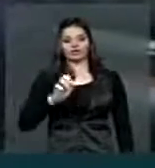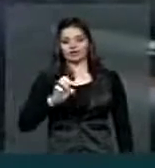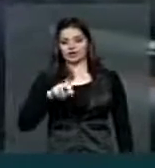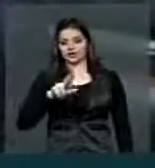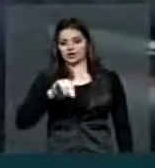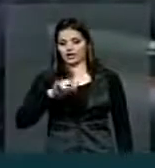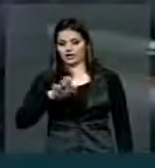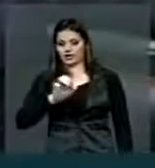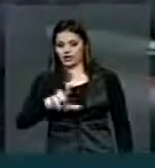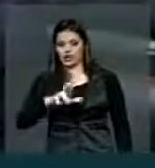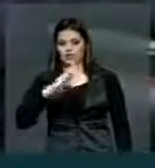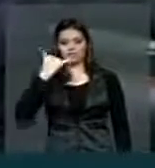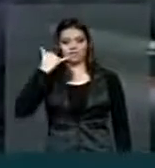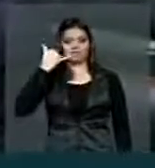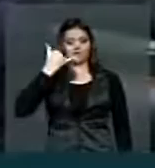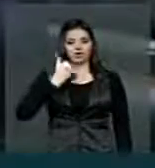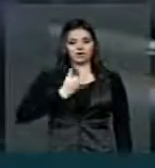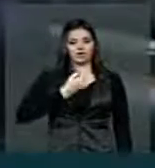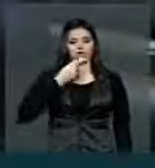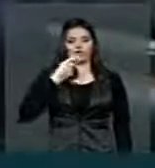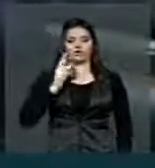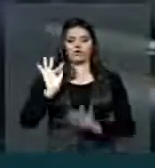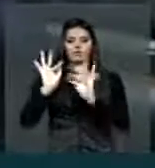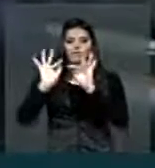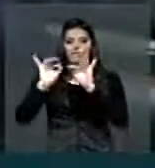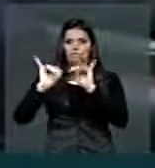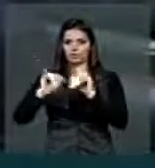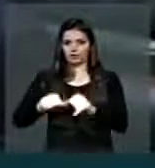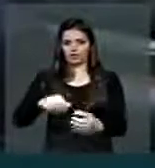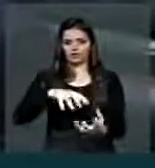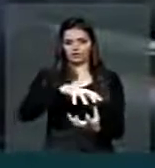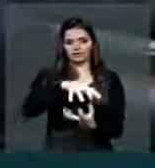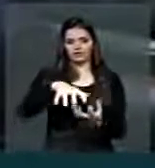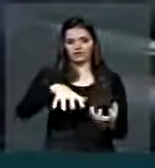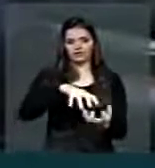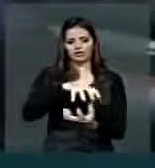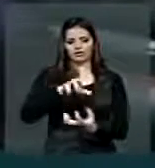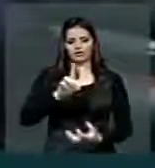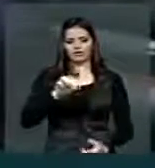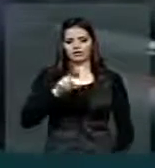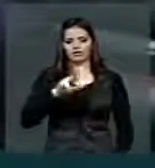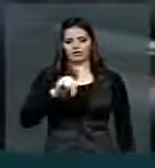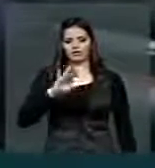logo que acabar a greve do D- Vai